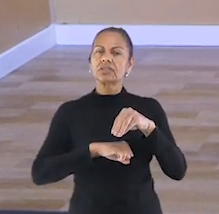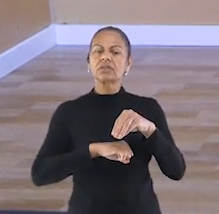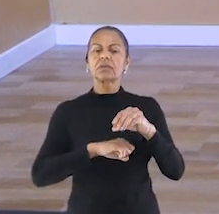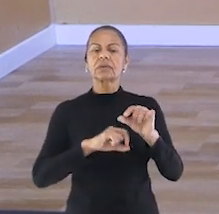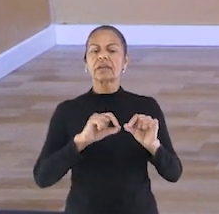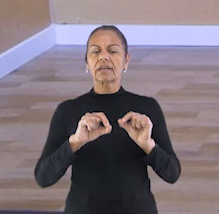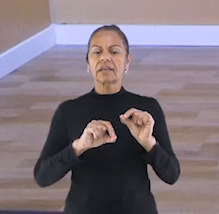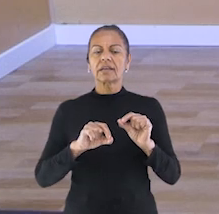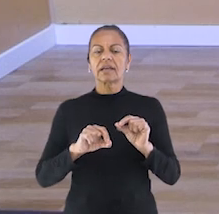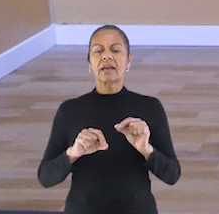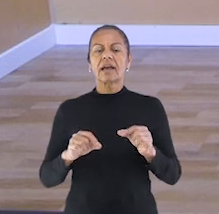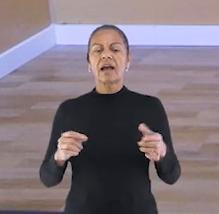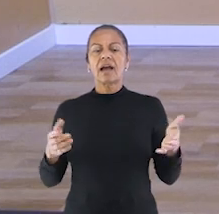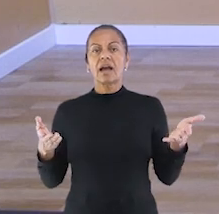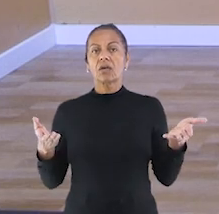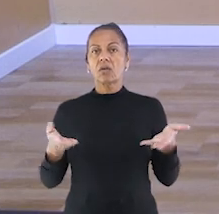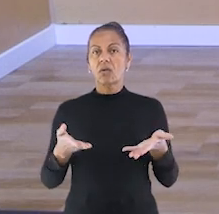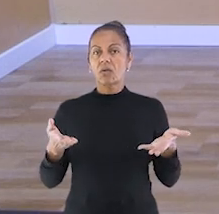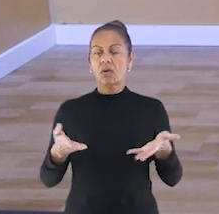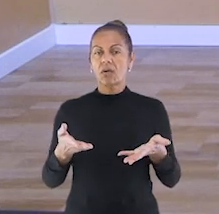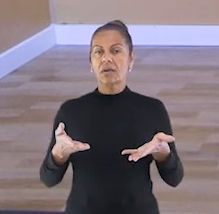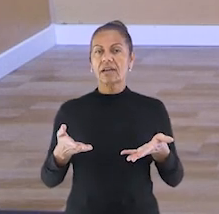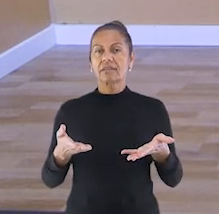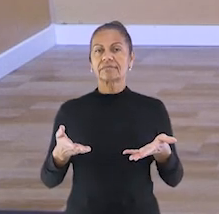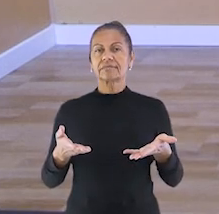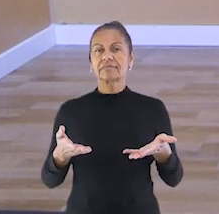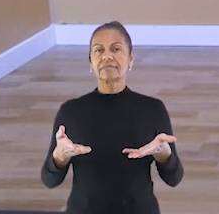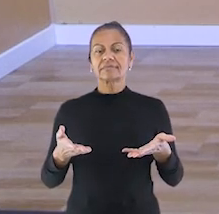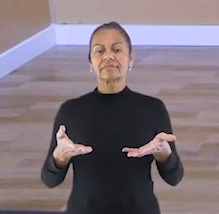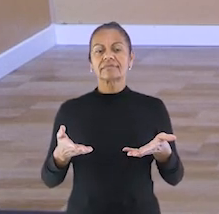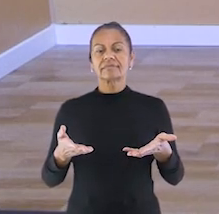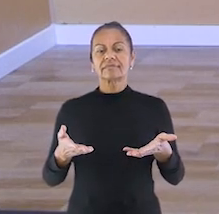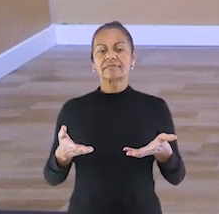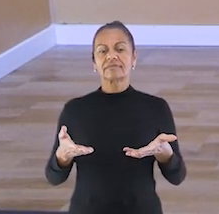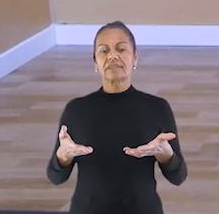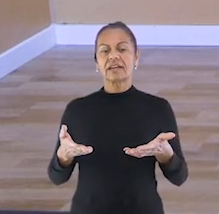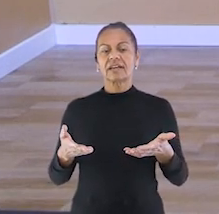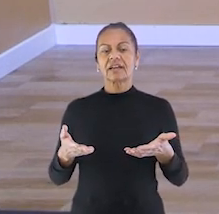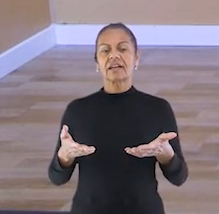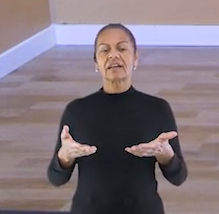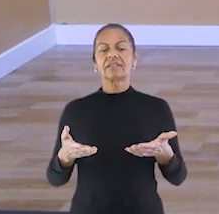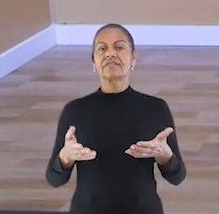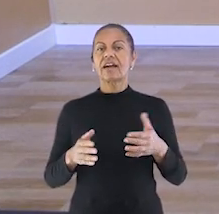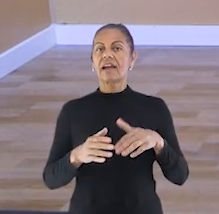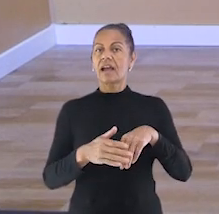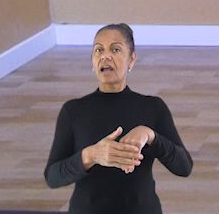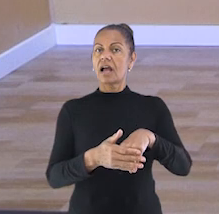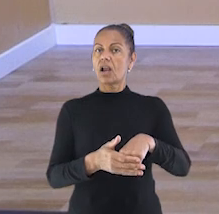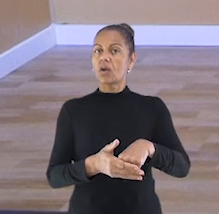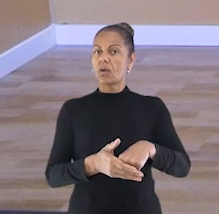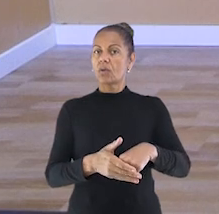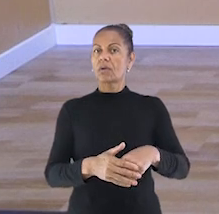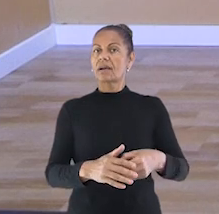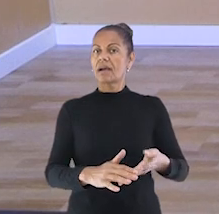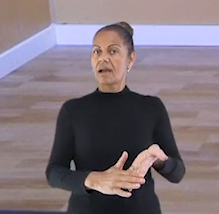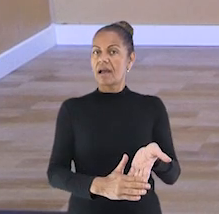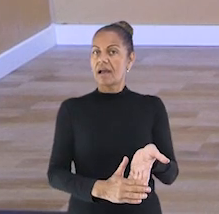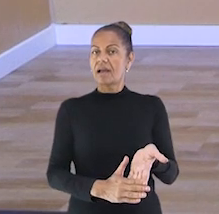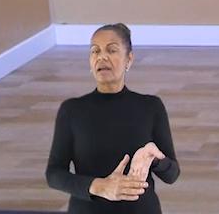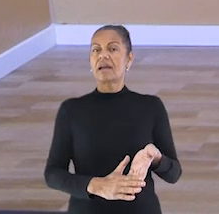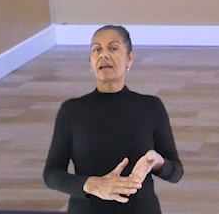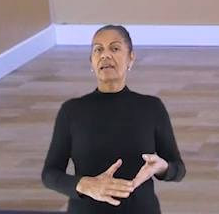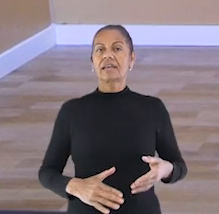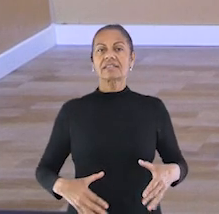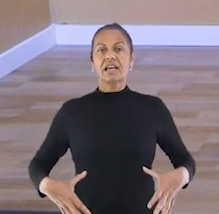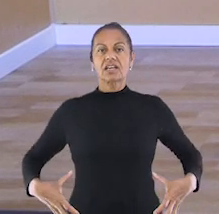algumas dicas. Agora a gente vai relaxar. Ou melhor. Alongar a nossa